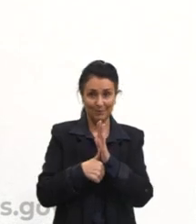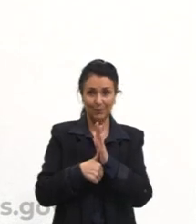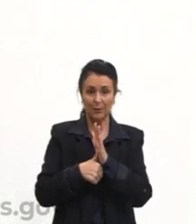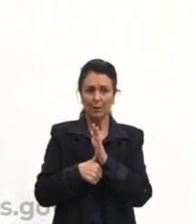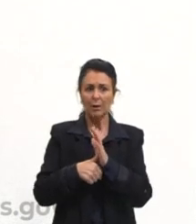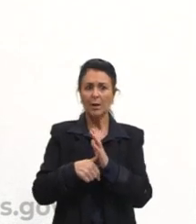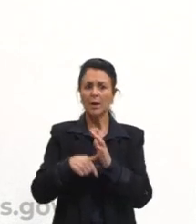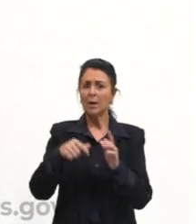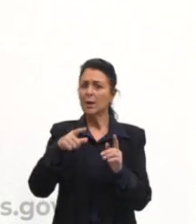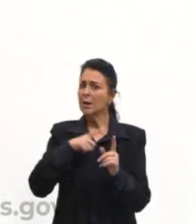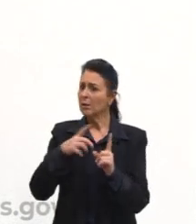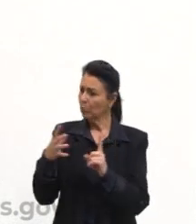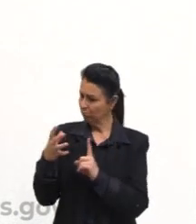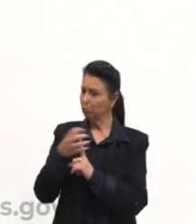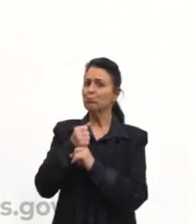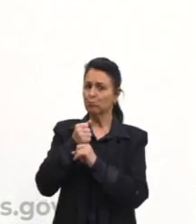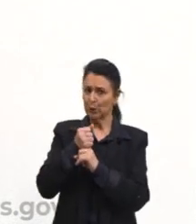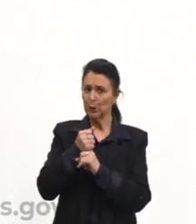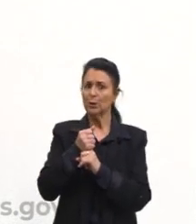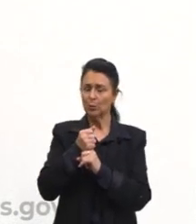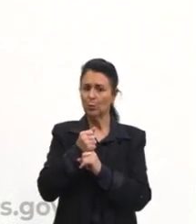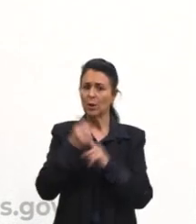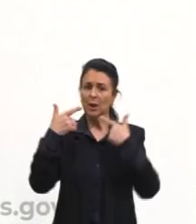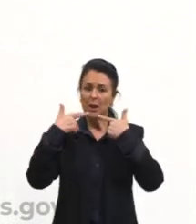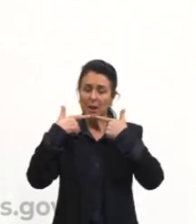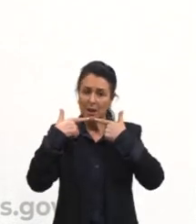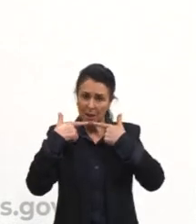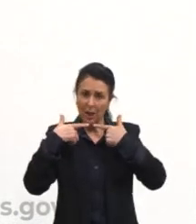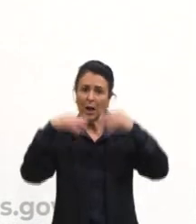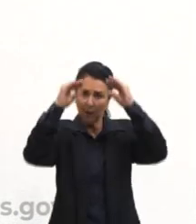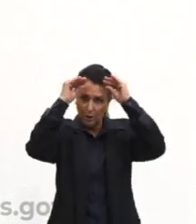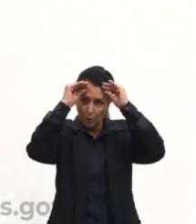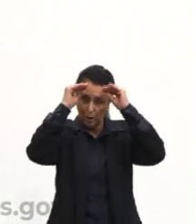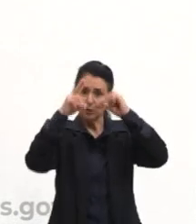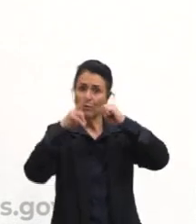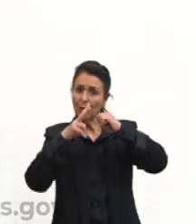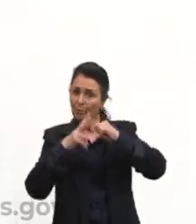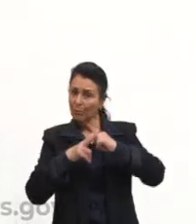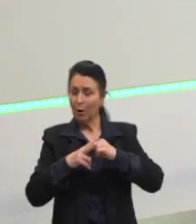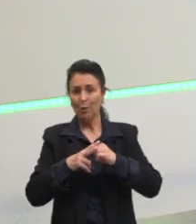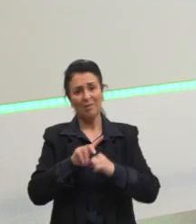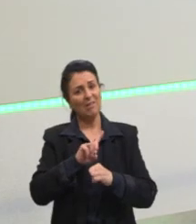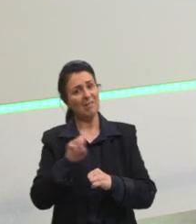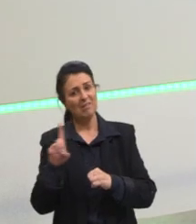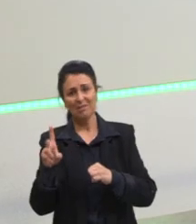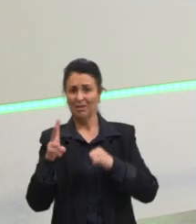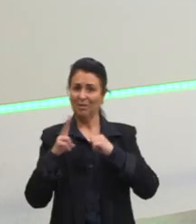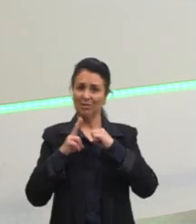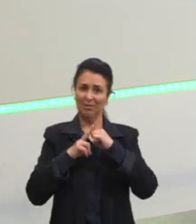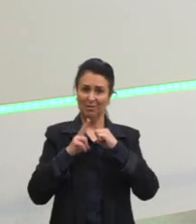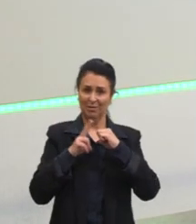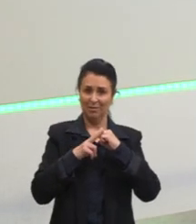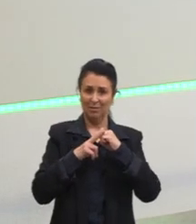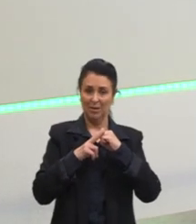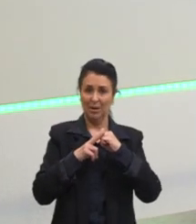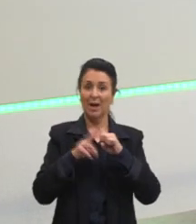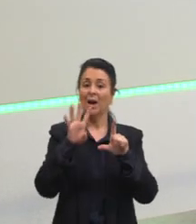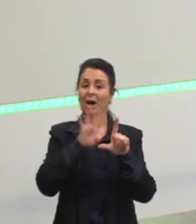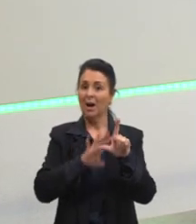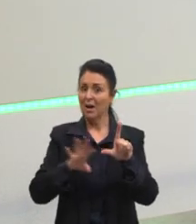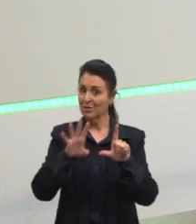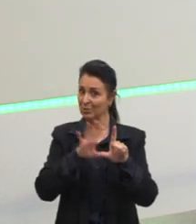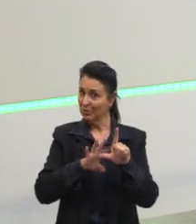domínio também em relação à linguagem verbal e à linguagem não verbal. Lembrando que na charge a